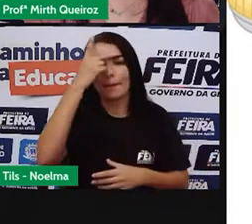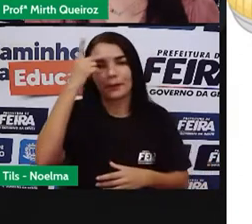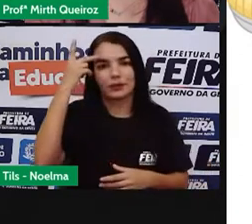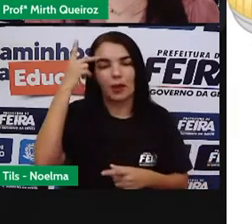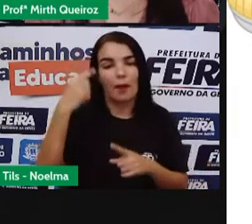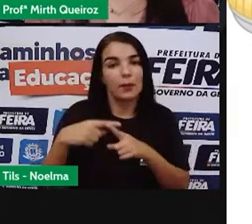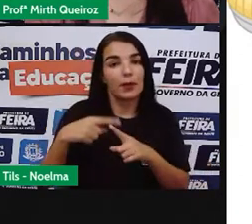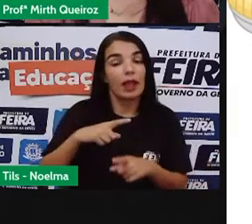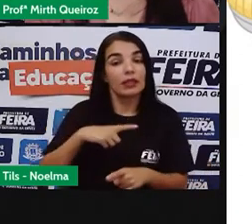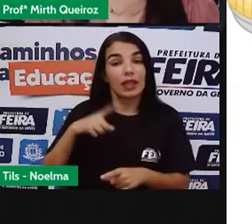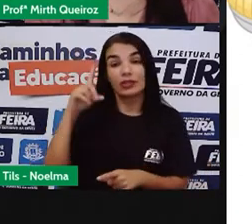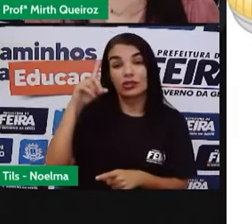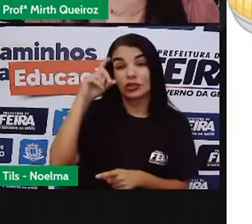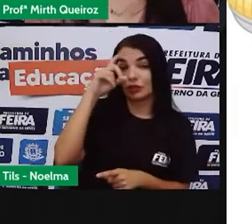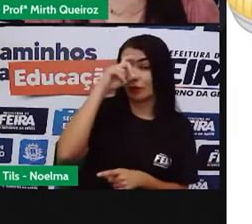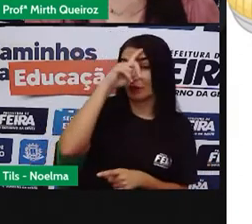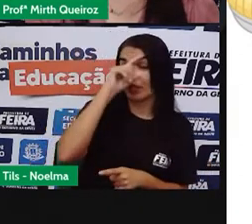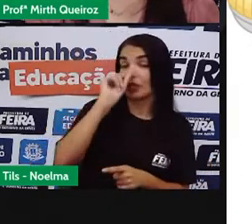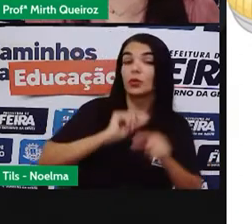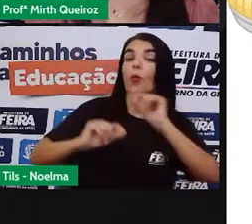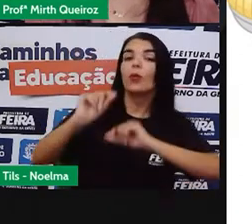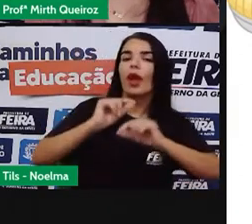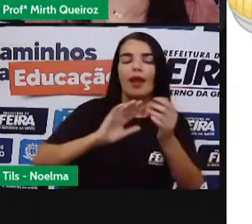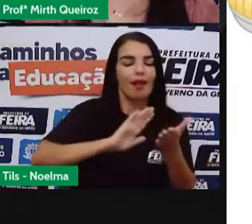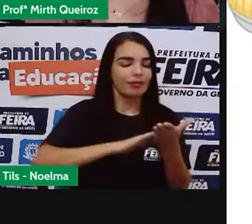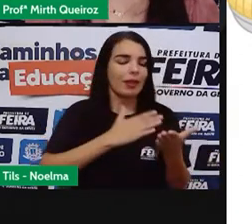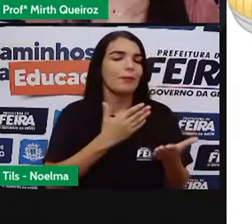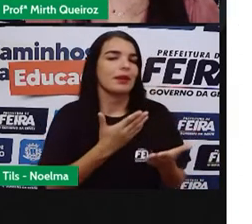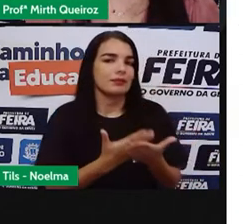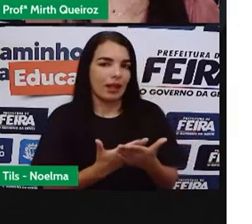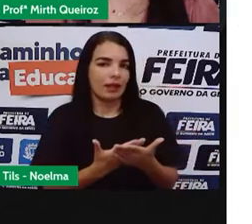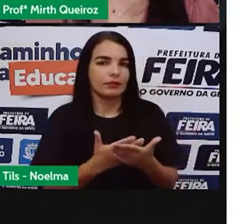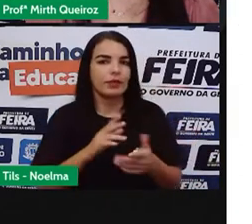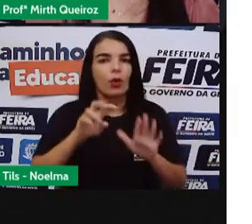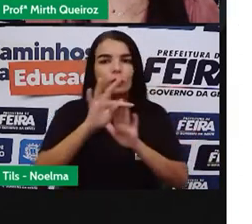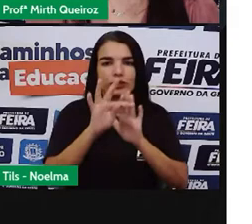aí dificuldade de interpretação de texto.